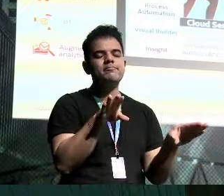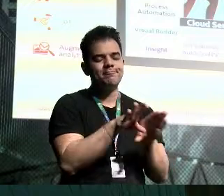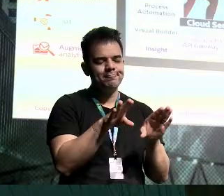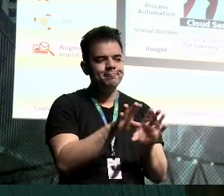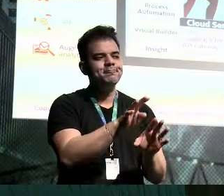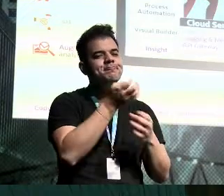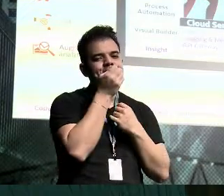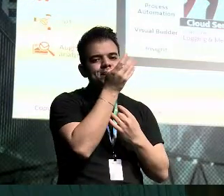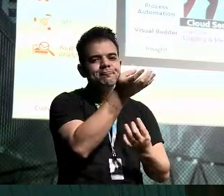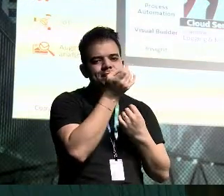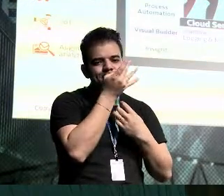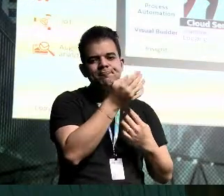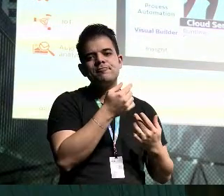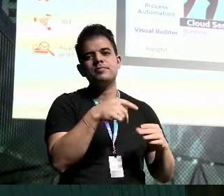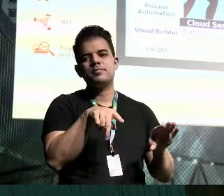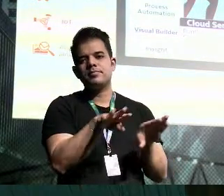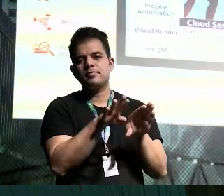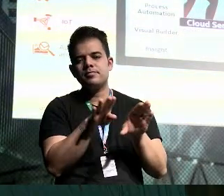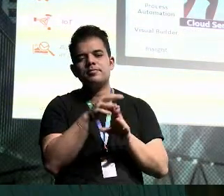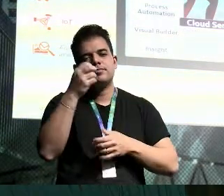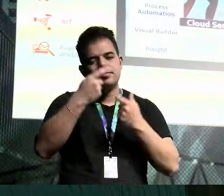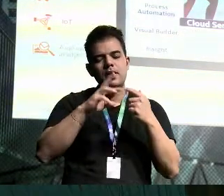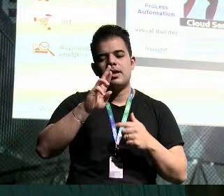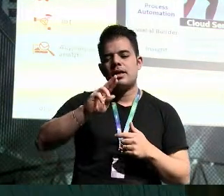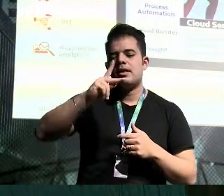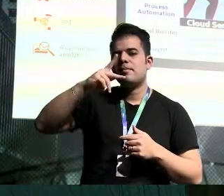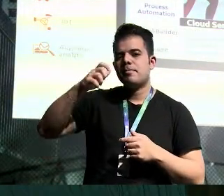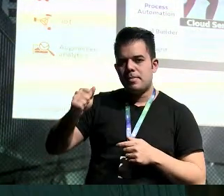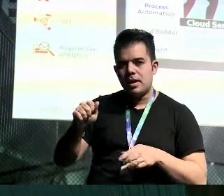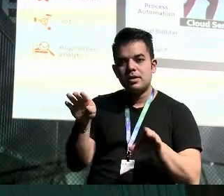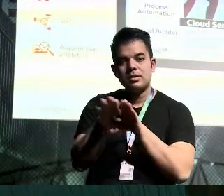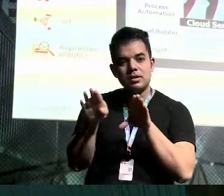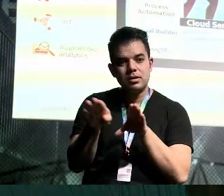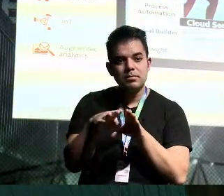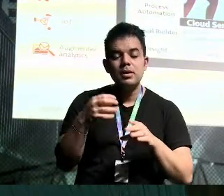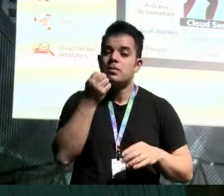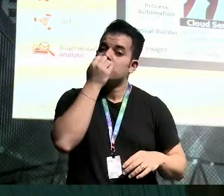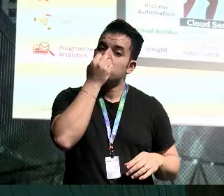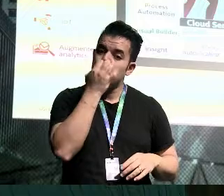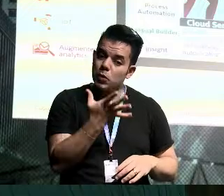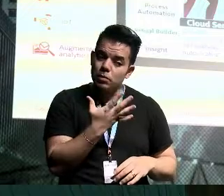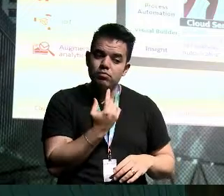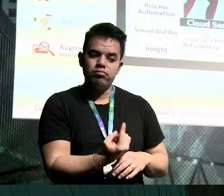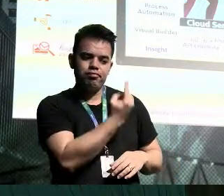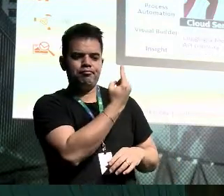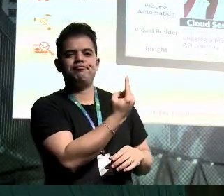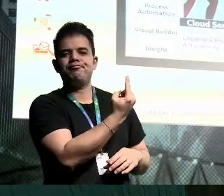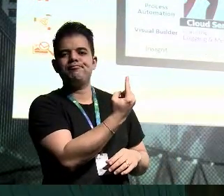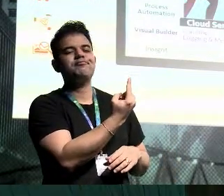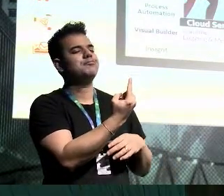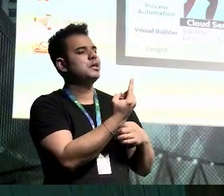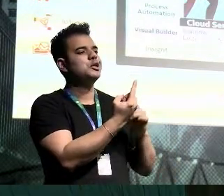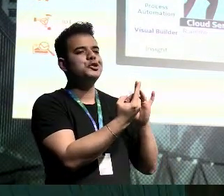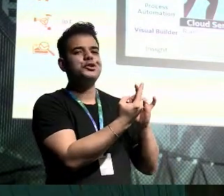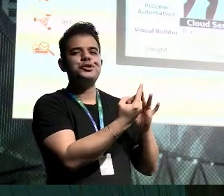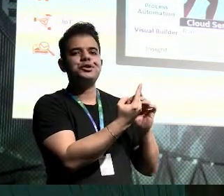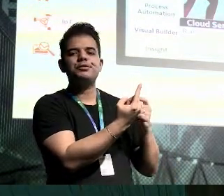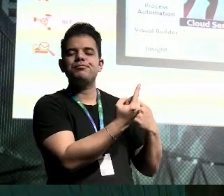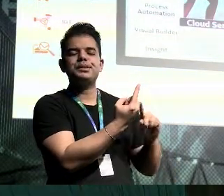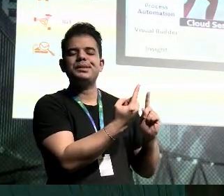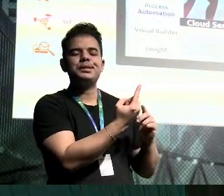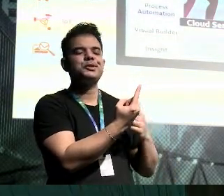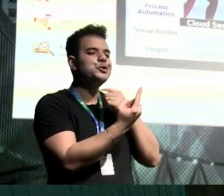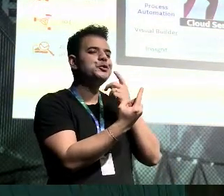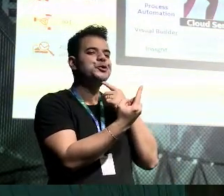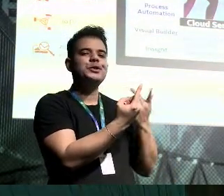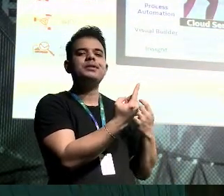informações, outras fontes. O RPA, por si, ele é muito bom, mas só ele não faz o que a gente precisa como Hyper-Tomation. Ele é